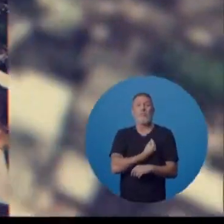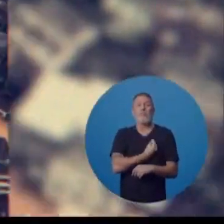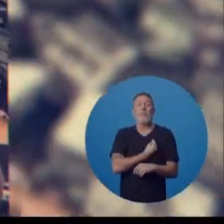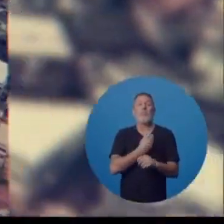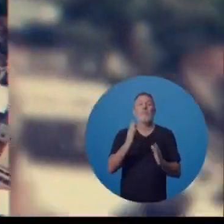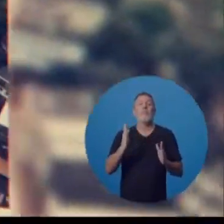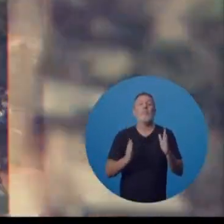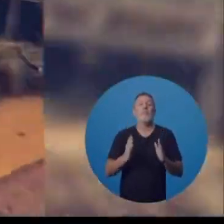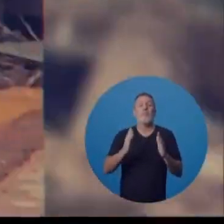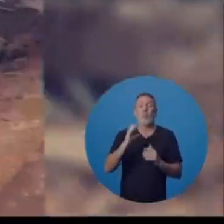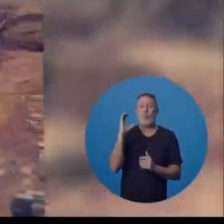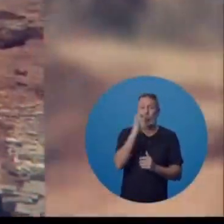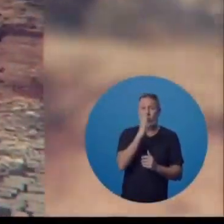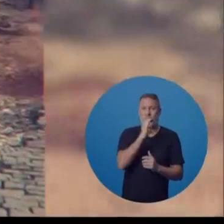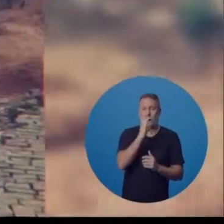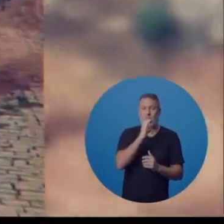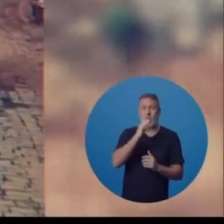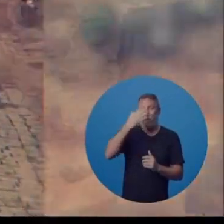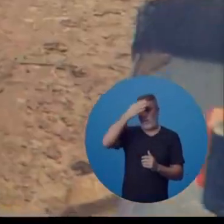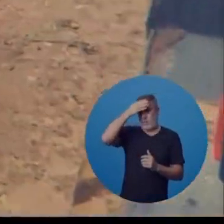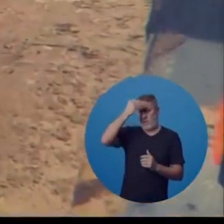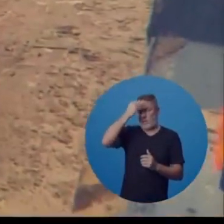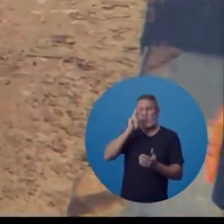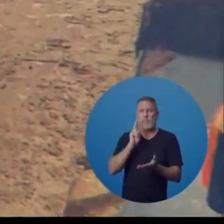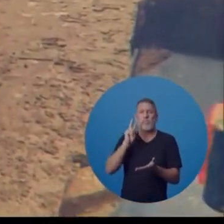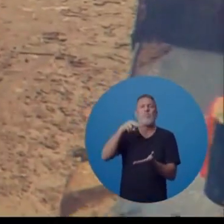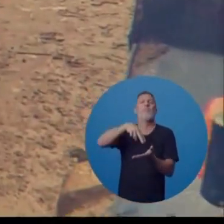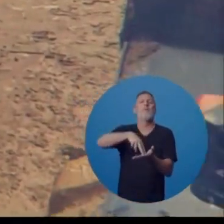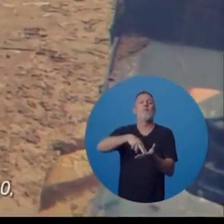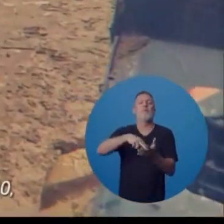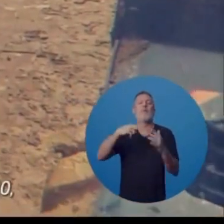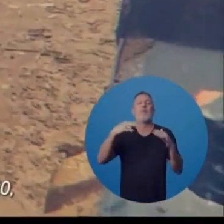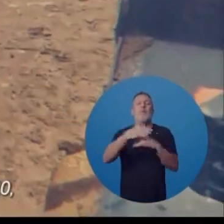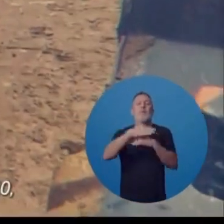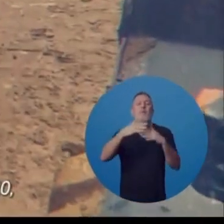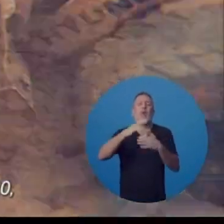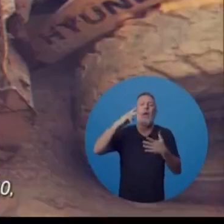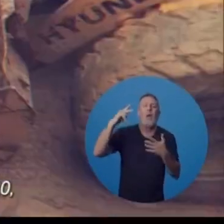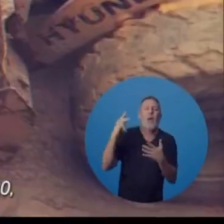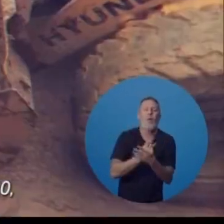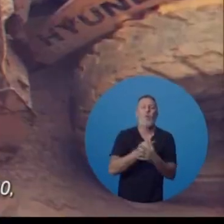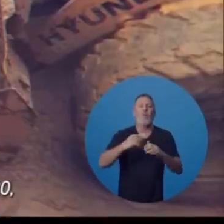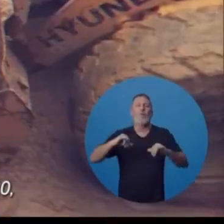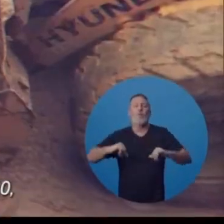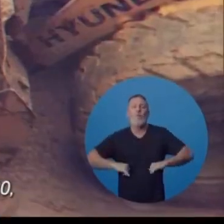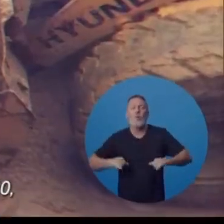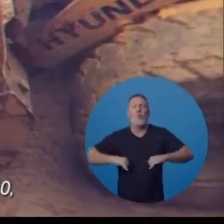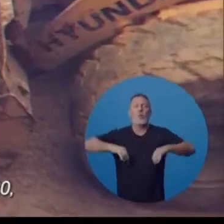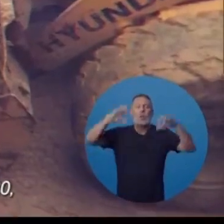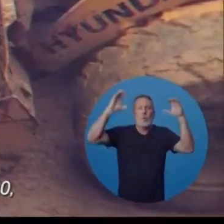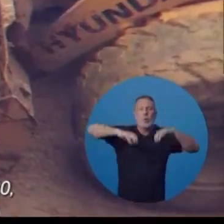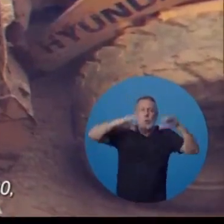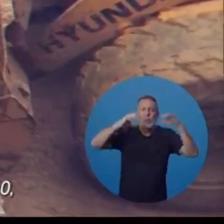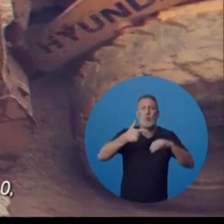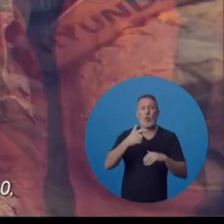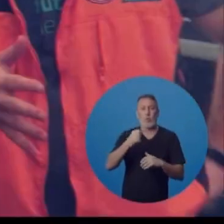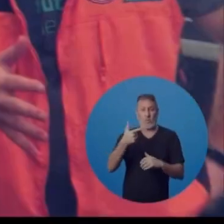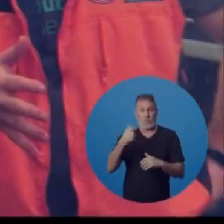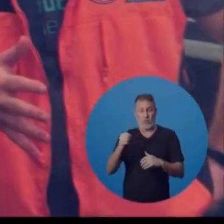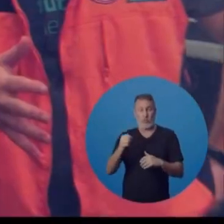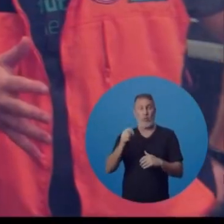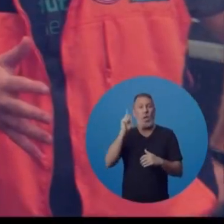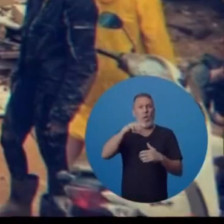estiver passando por uma situação de emergência. Casa Grande esteve presente nas cidades mais atingidas pelas chuvas de 2020.